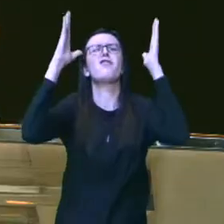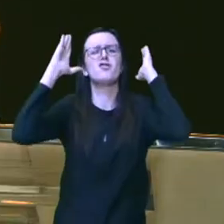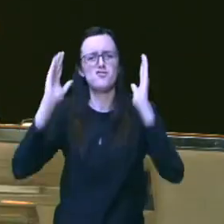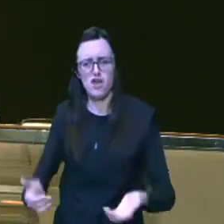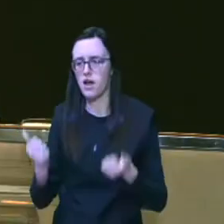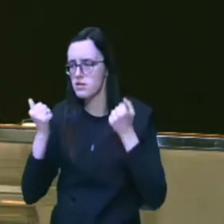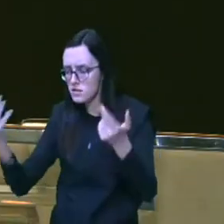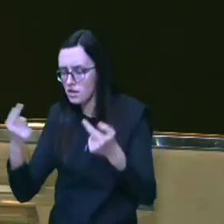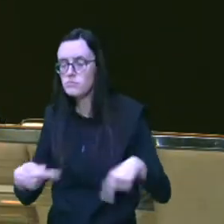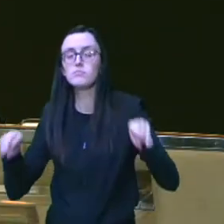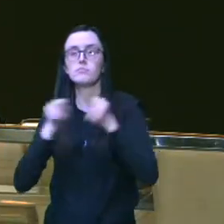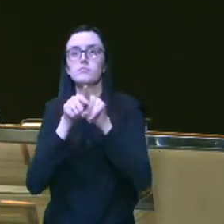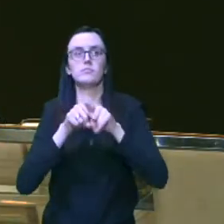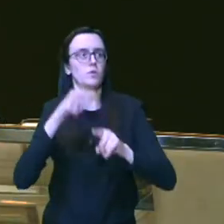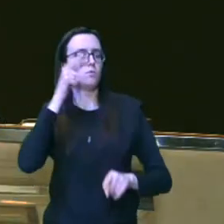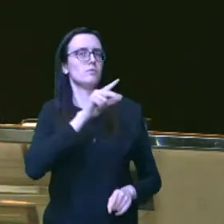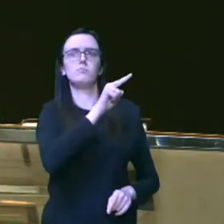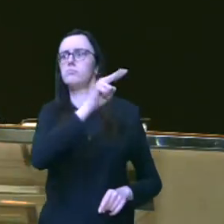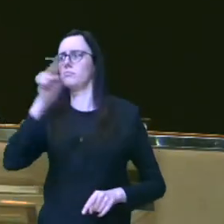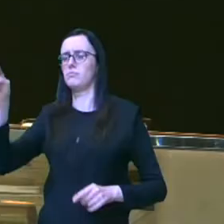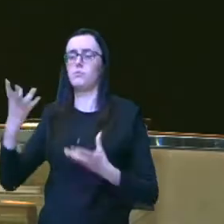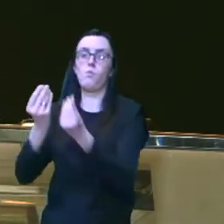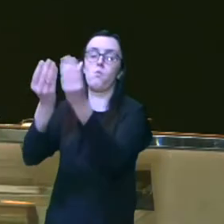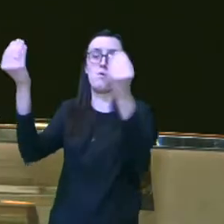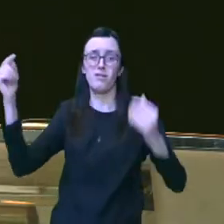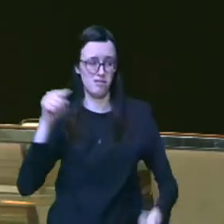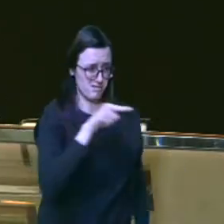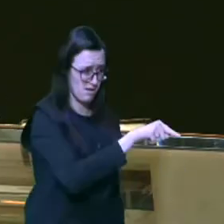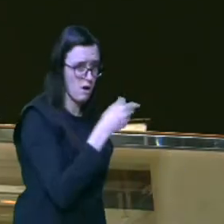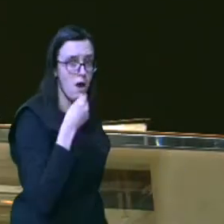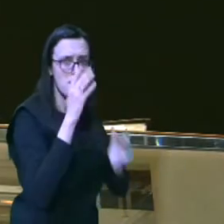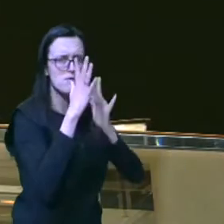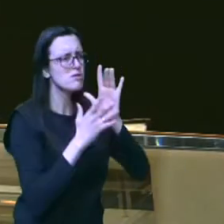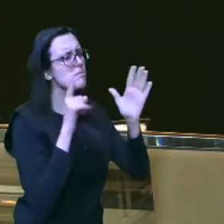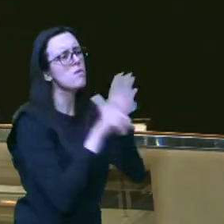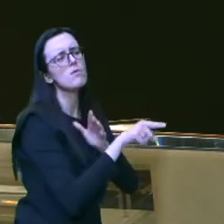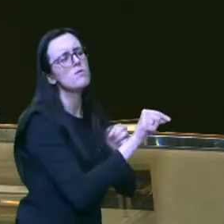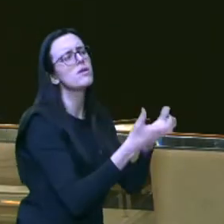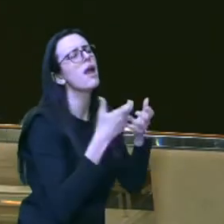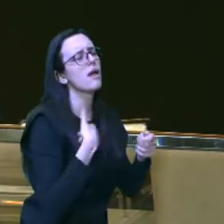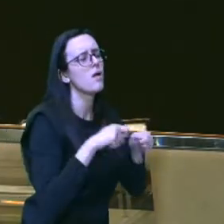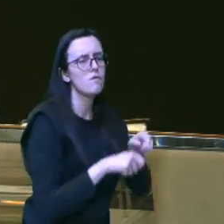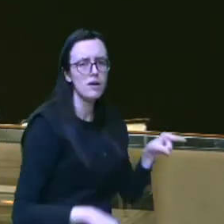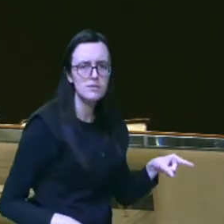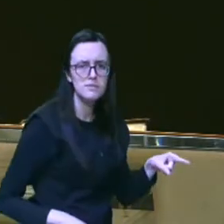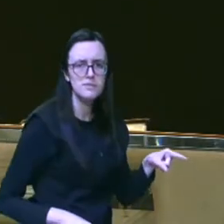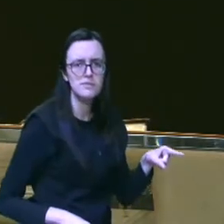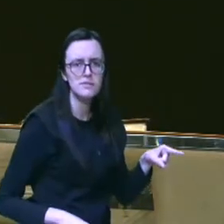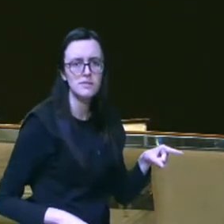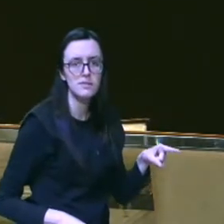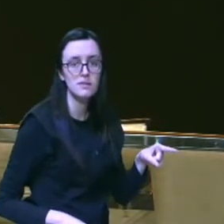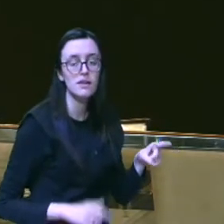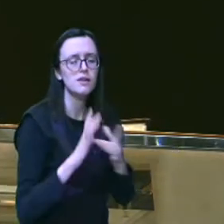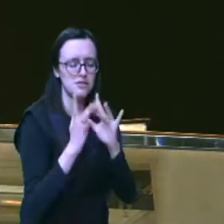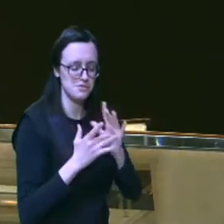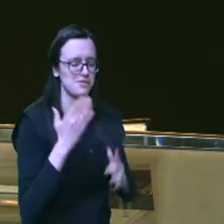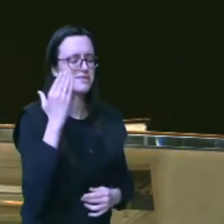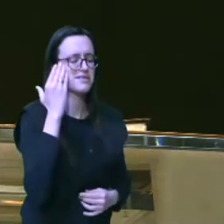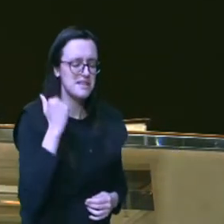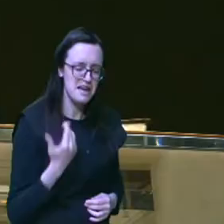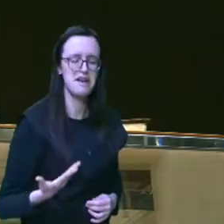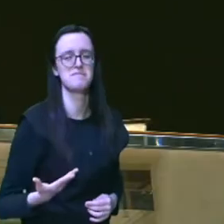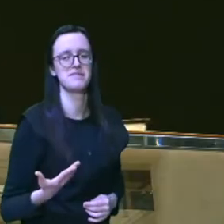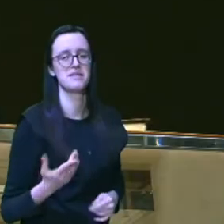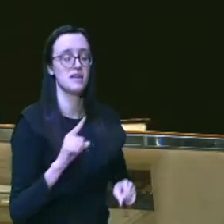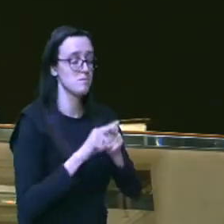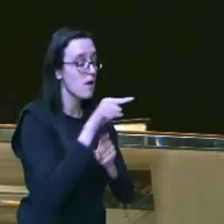a visão a tantos outros aquele homem diante dele Jesus pergunta o que você quer que eu faça? Jesus sabia mas